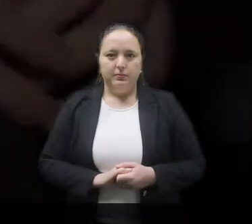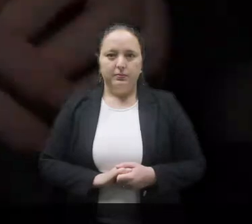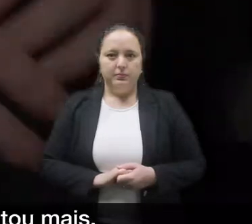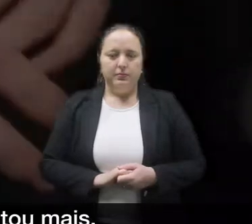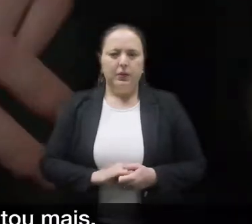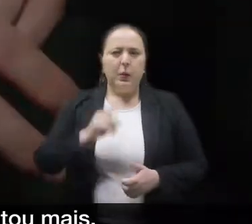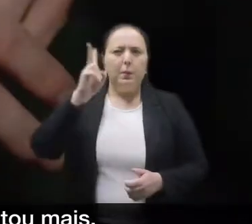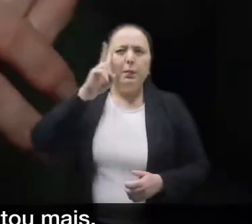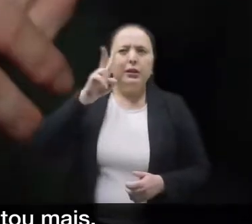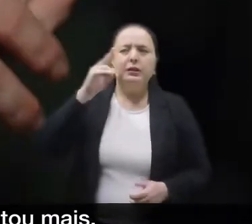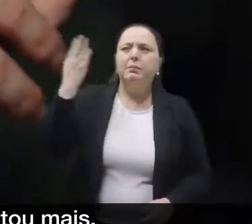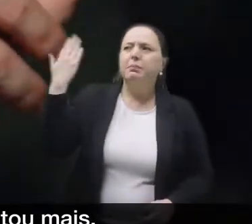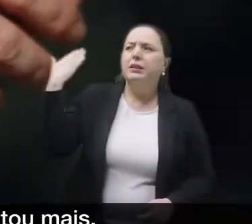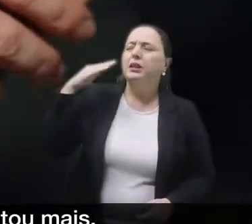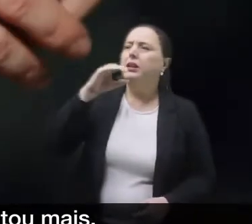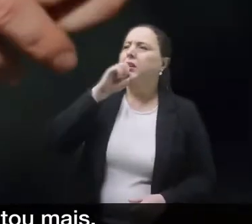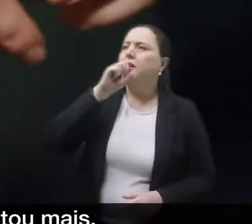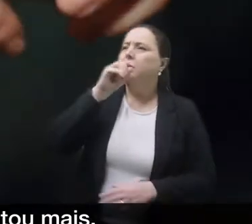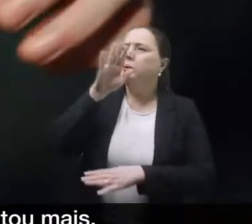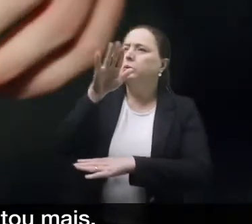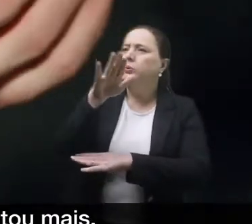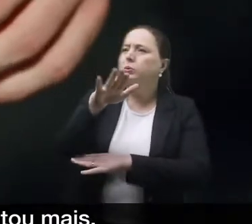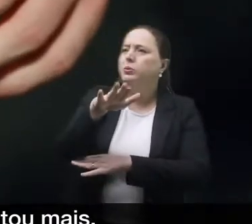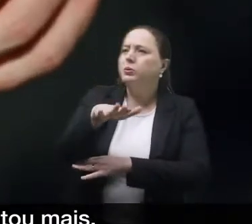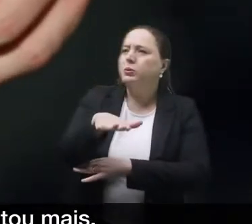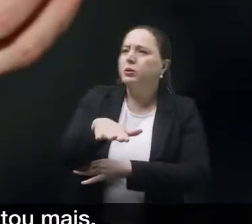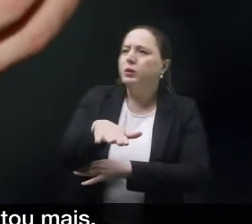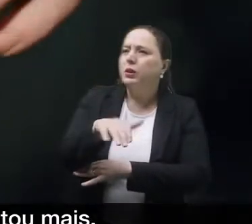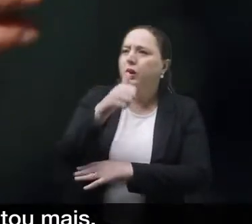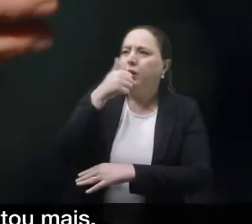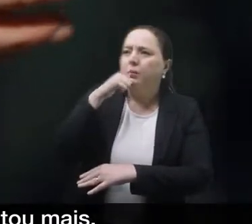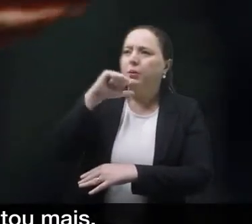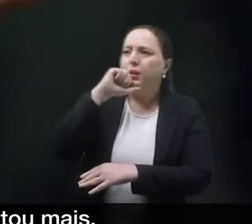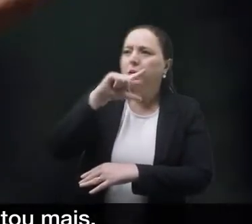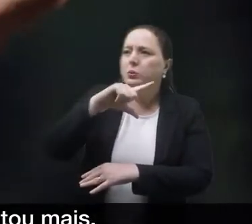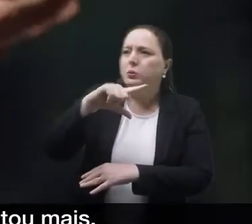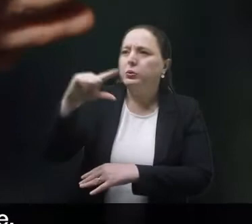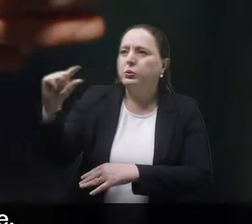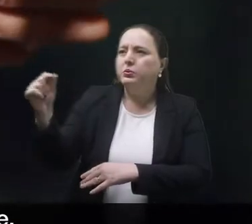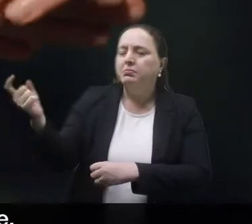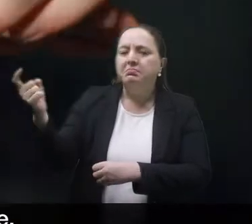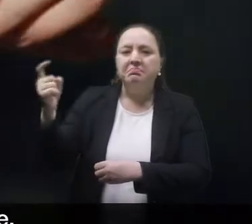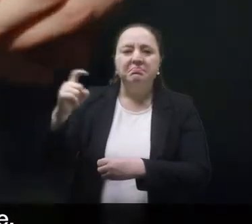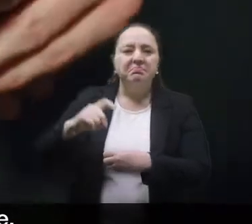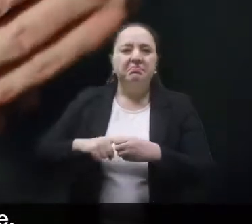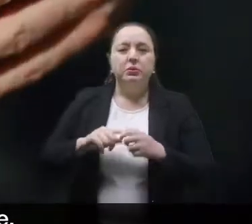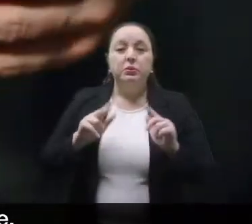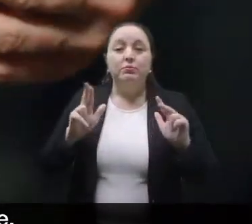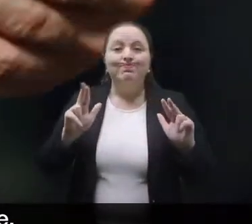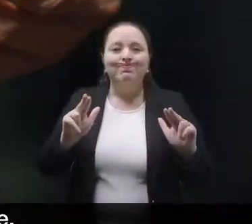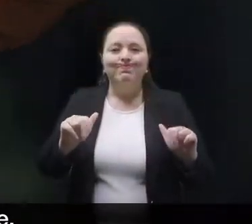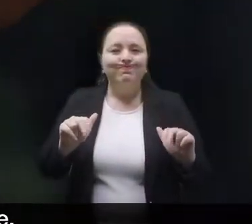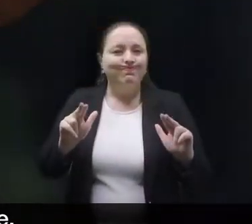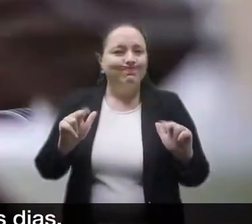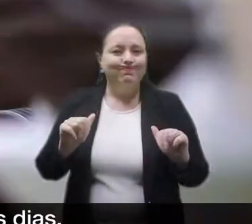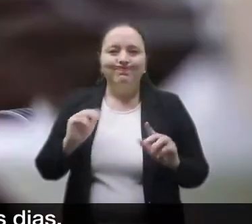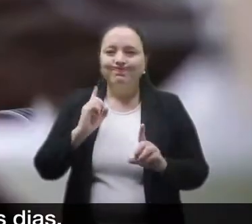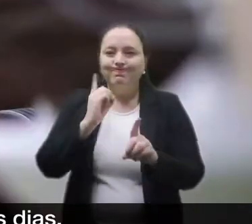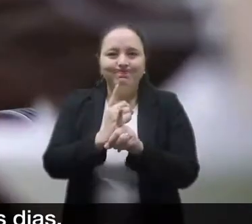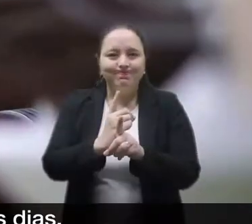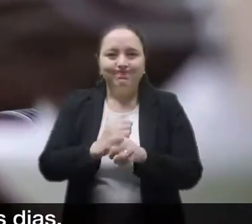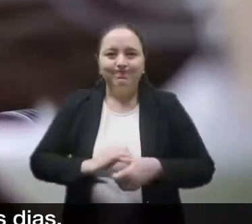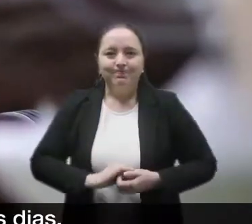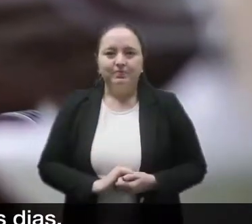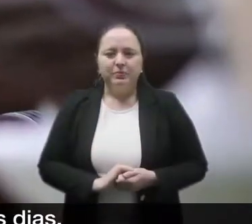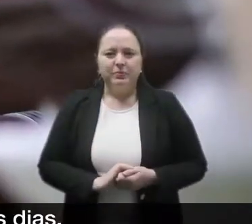Era um sábado à tarde, ela saiu e não voltou mais. Desde aí procuro a minha mãe. A